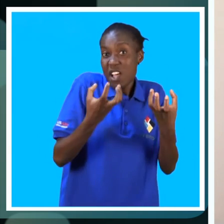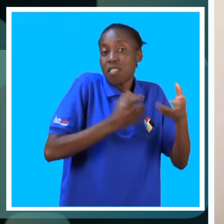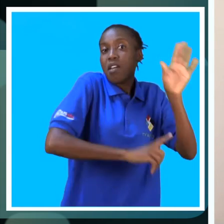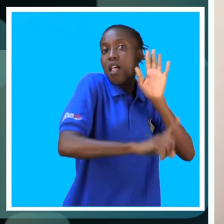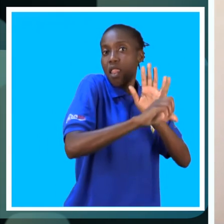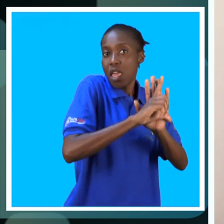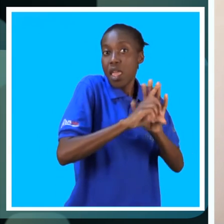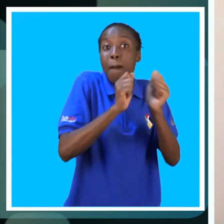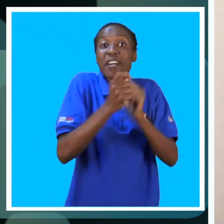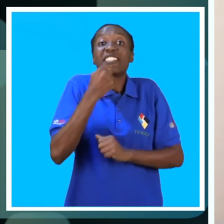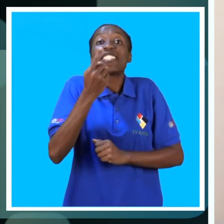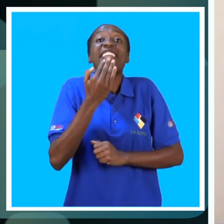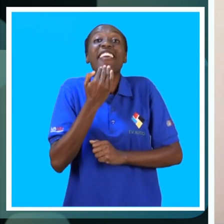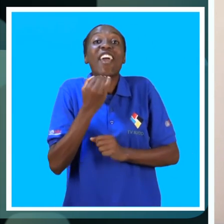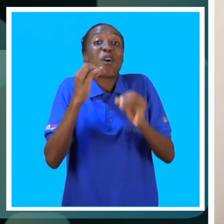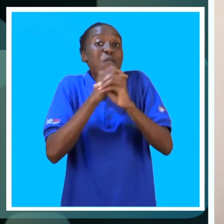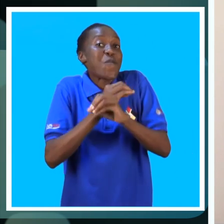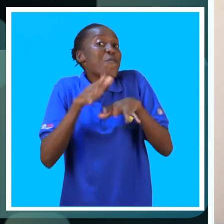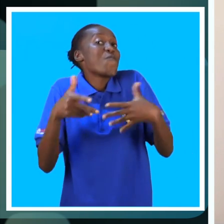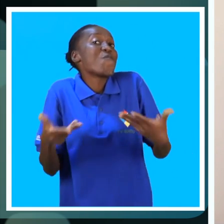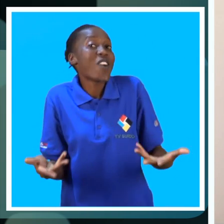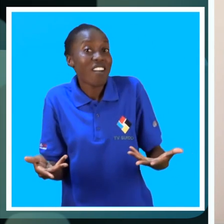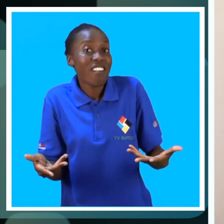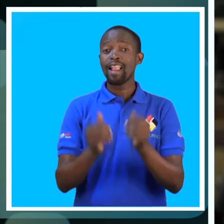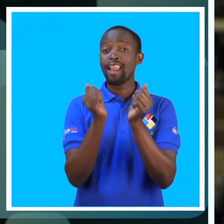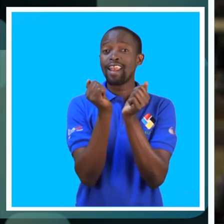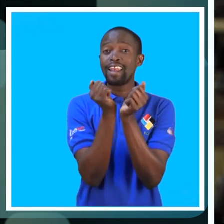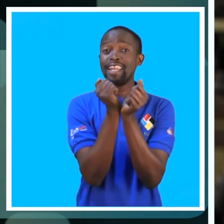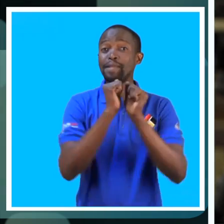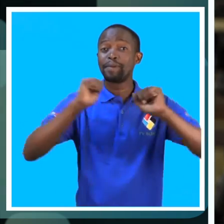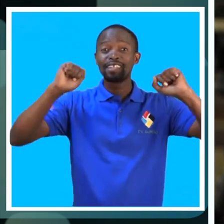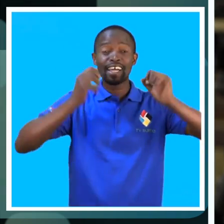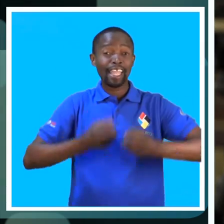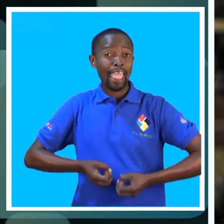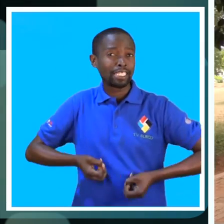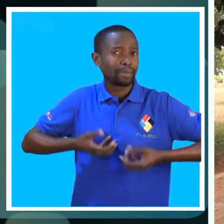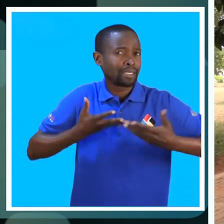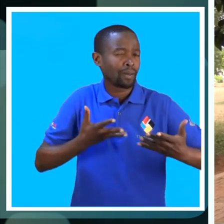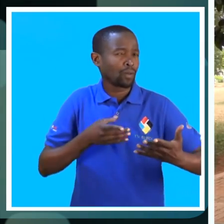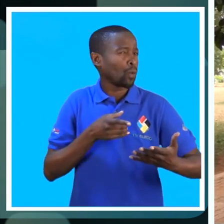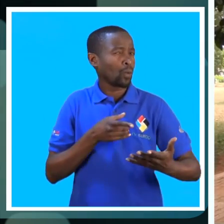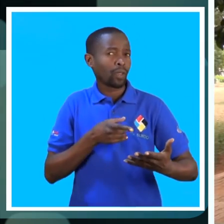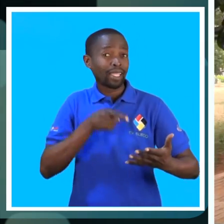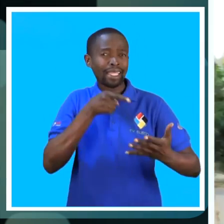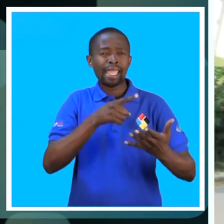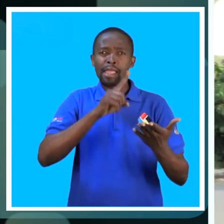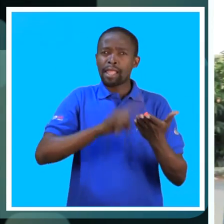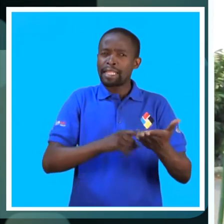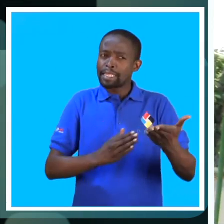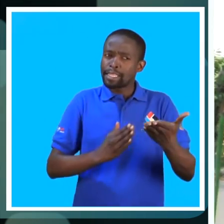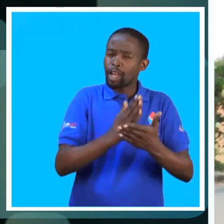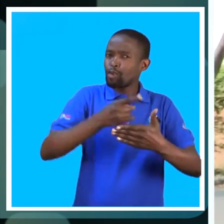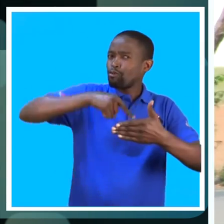violam princípios éticos, mas não diz quem são esses órgãos. A liberdade de expressão é um direito fundamental